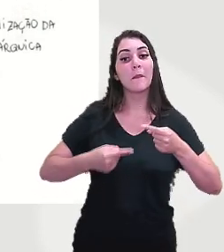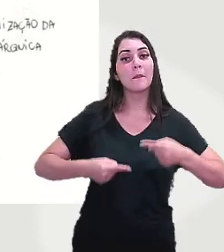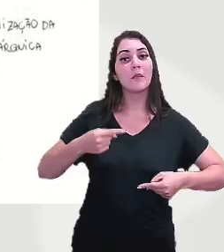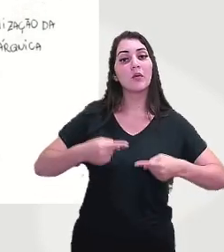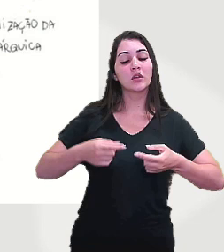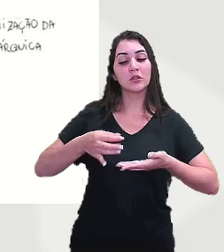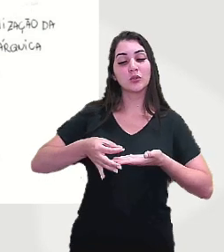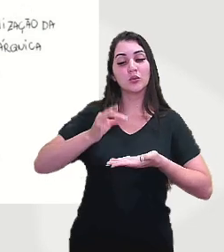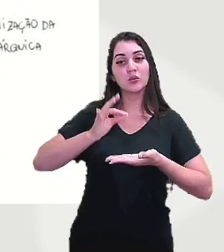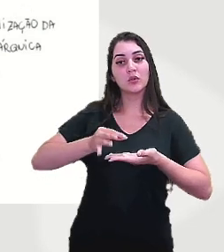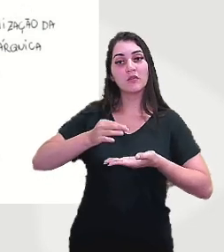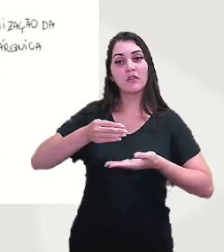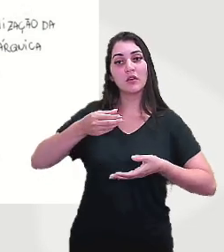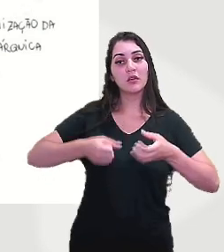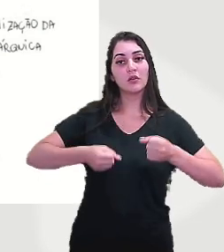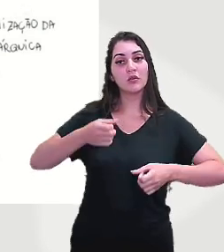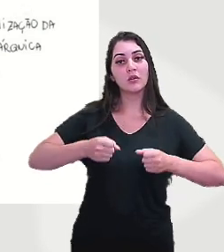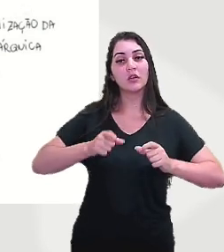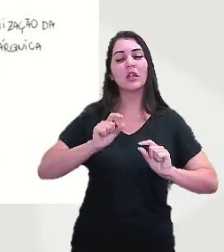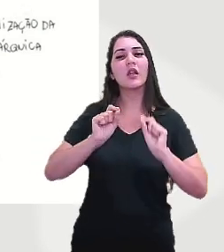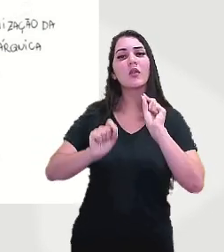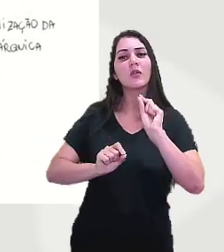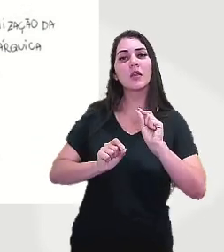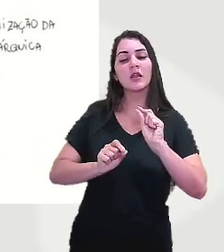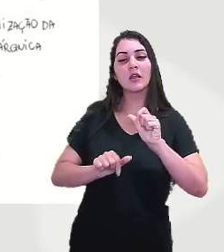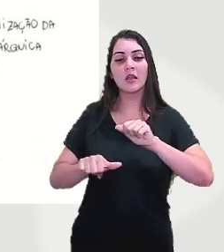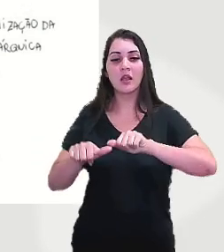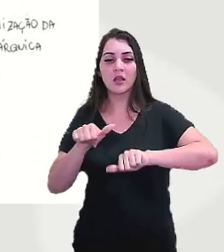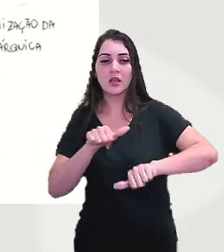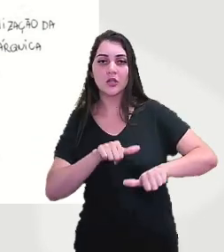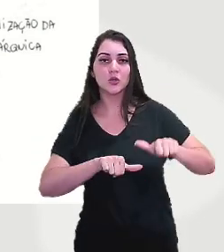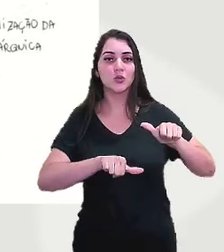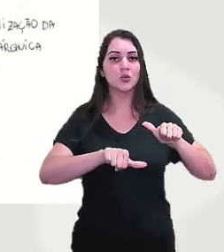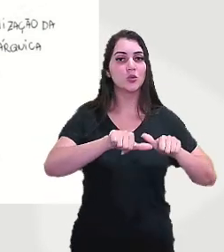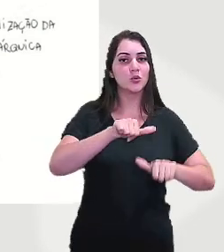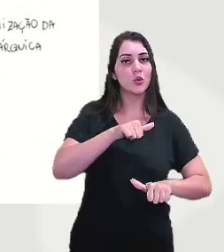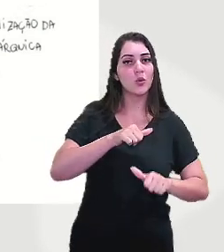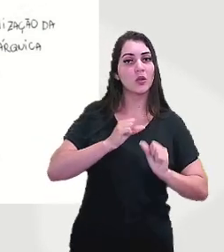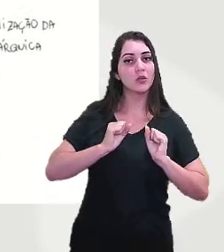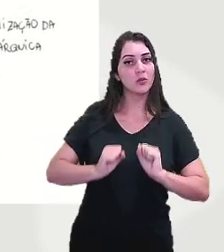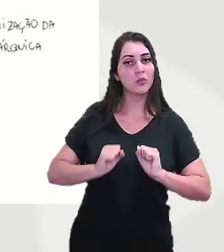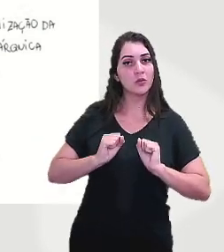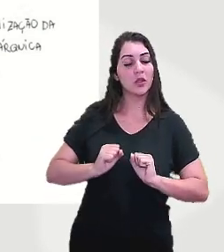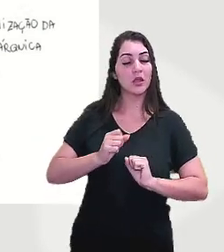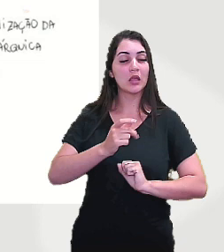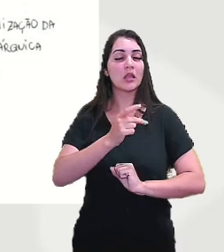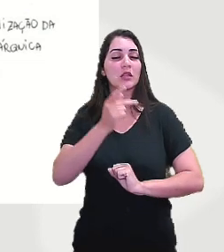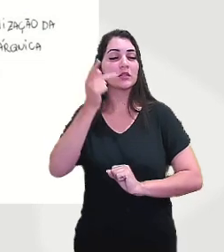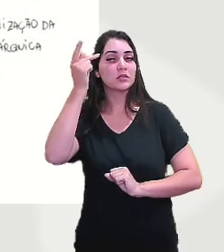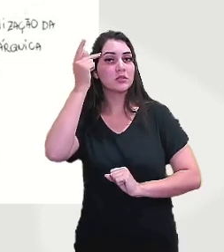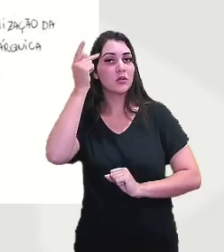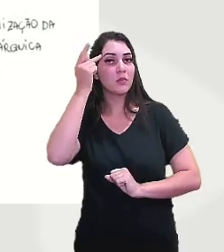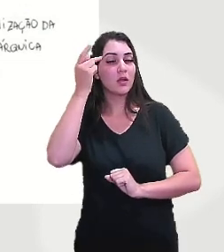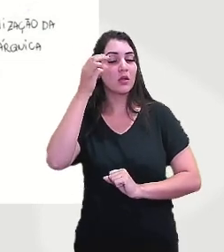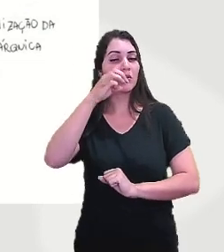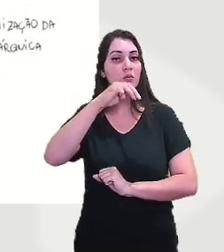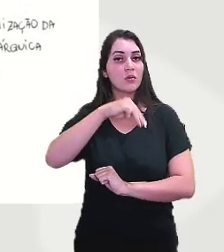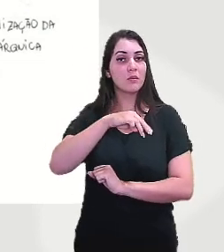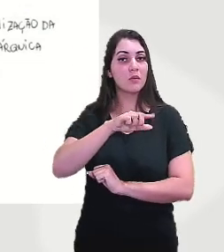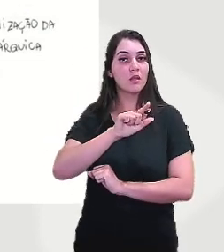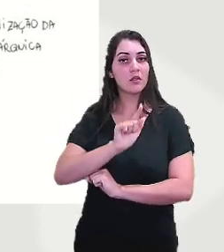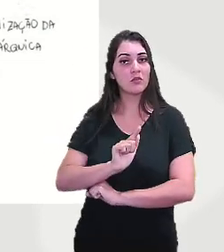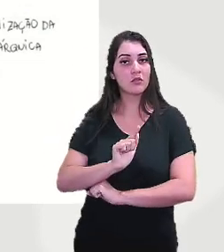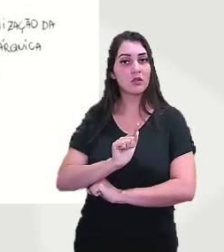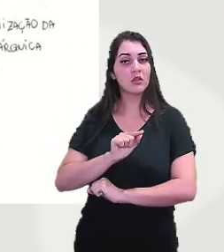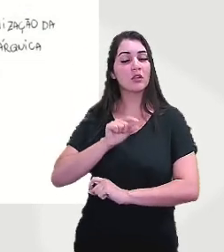com leite, que é essa alternância no poder entre São Paulo e Minas Gerais, que eram produtores,